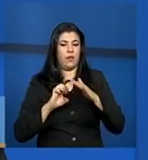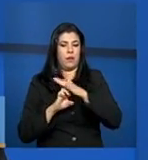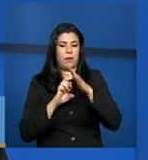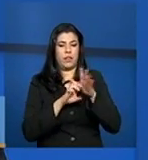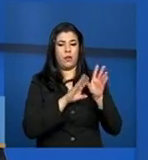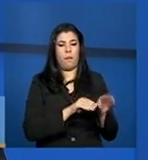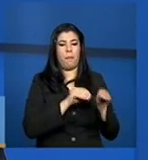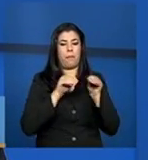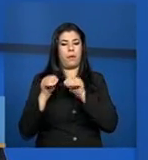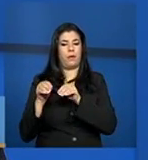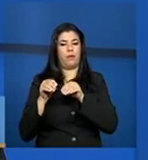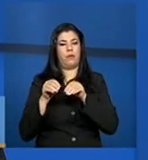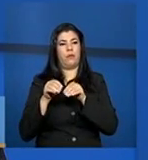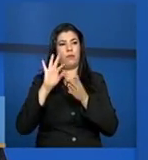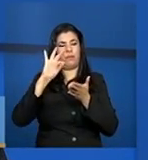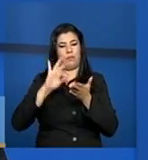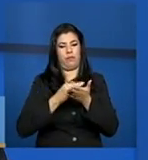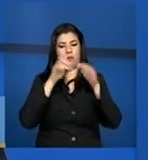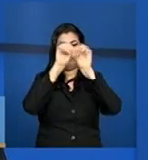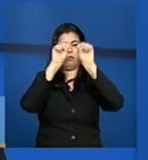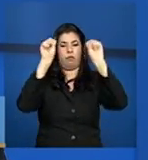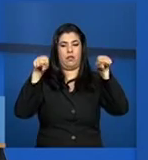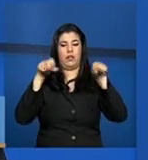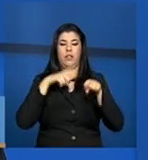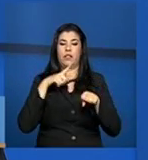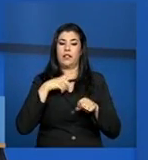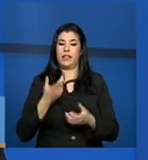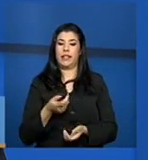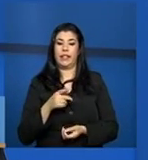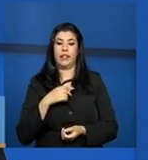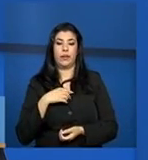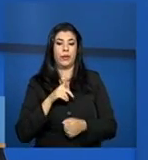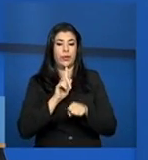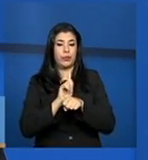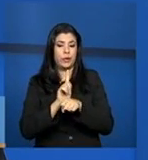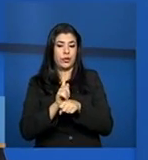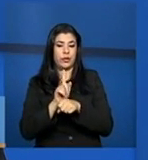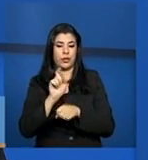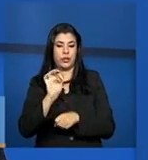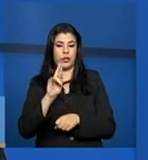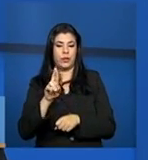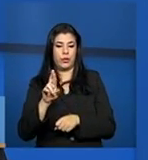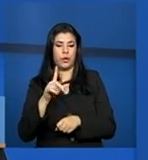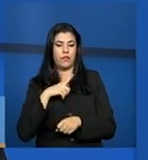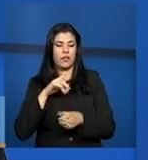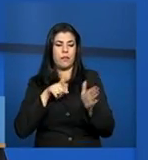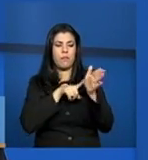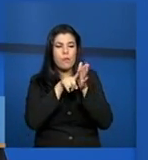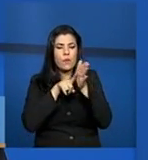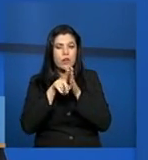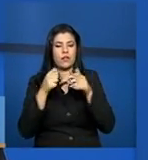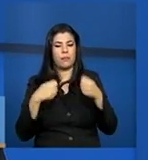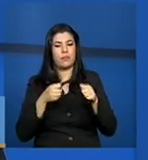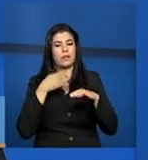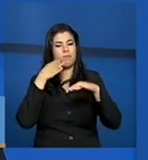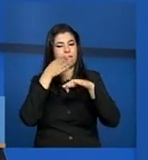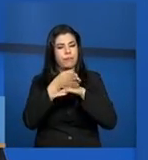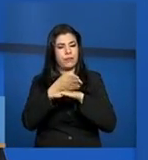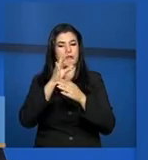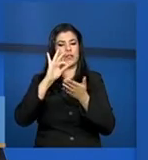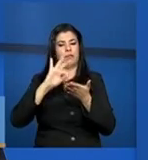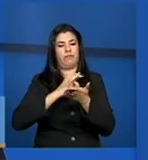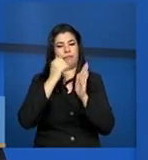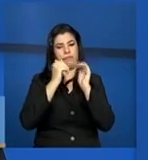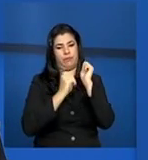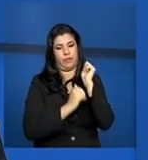elas foram oriundas ao formulário eletrônico. Para gestor fazer essa consulta, ele tem que acessar o sistema com sua senha,